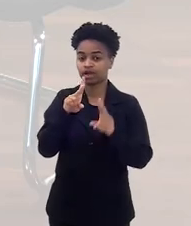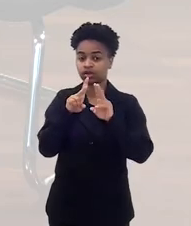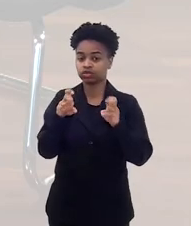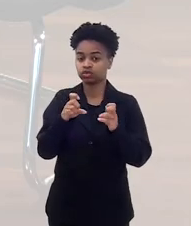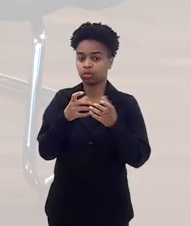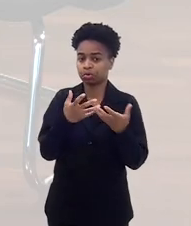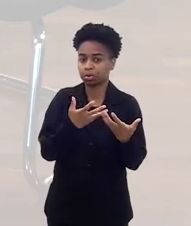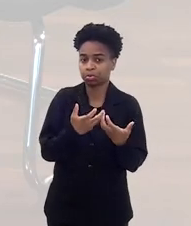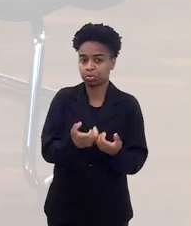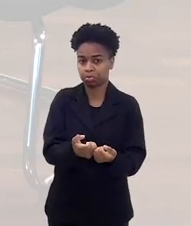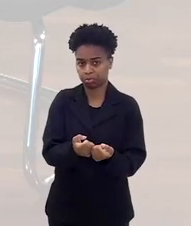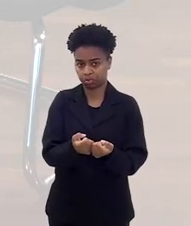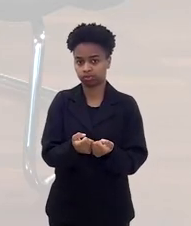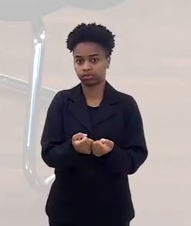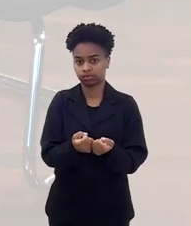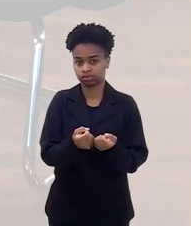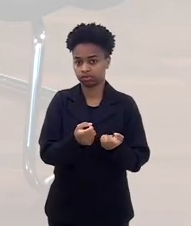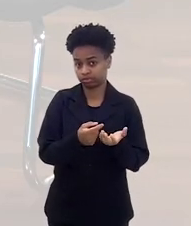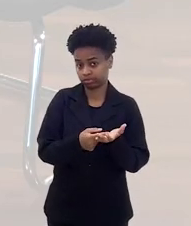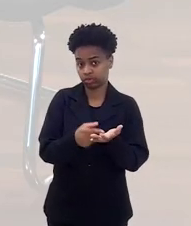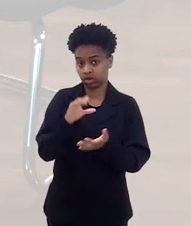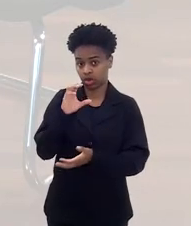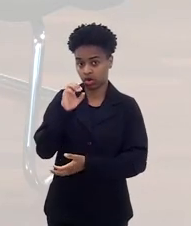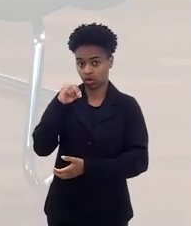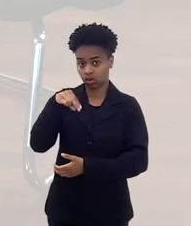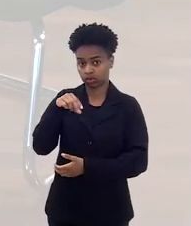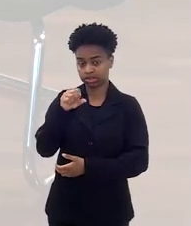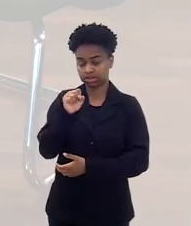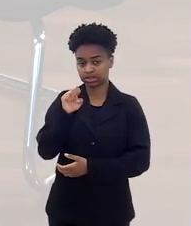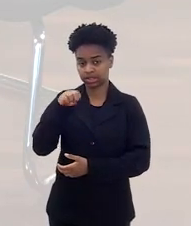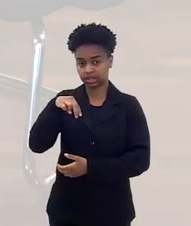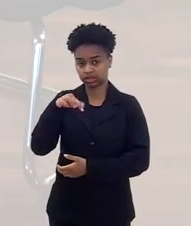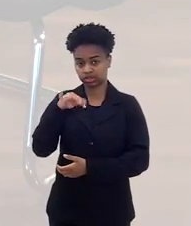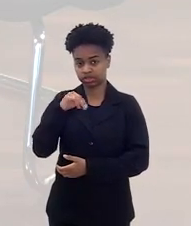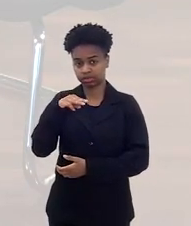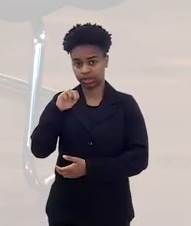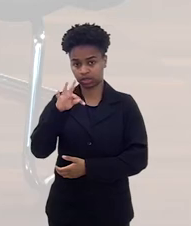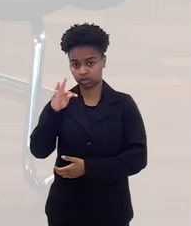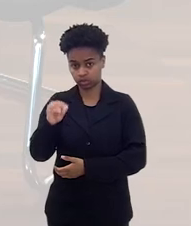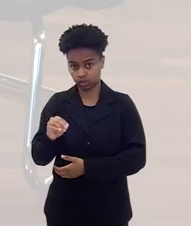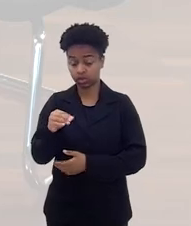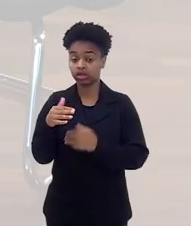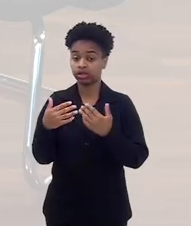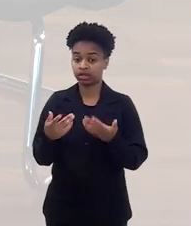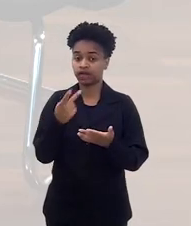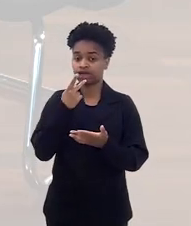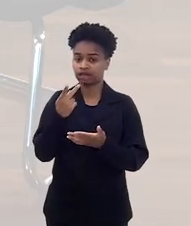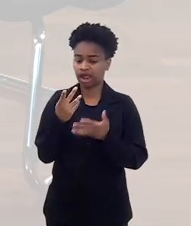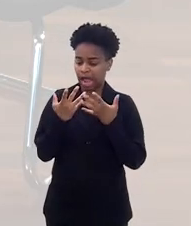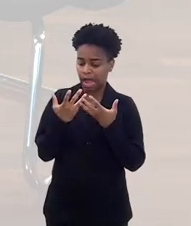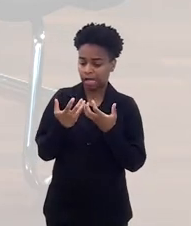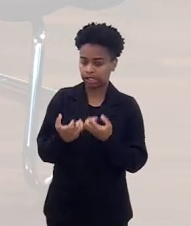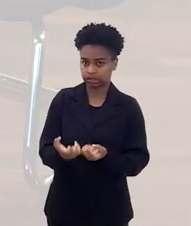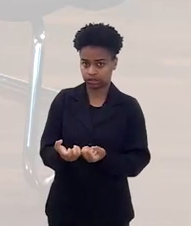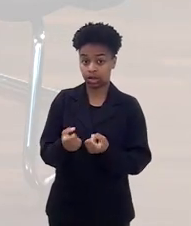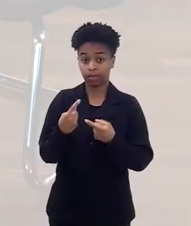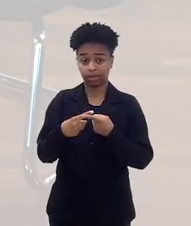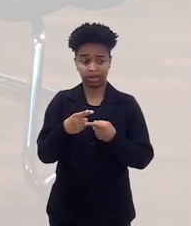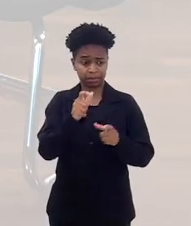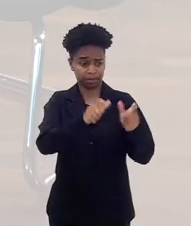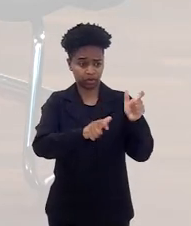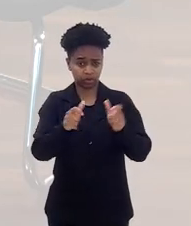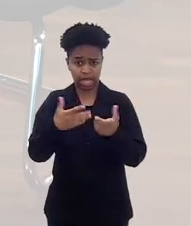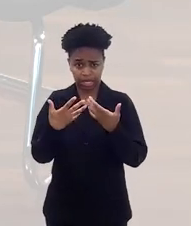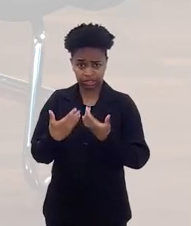que para alguns juristas, colegas nossos, entende que o consentimento, o fato de ter